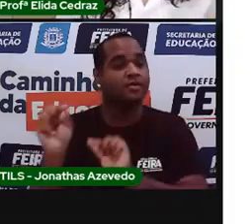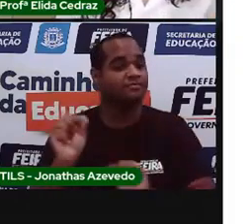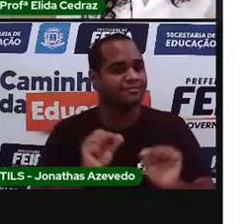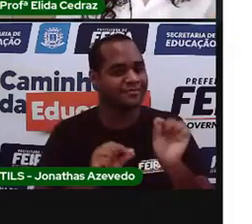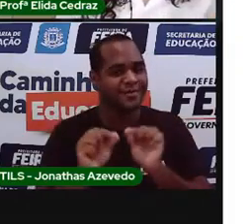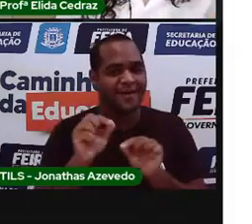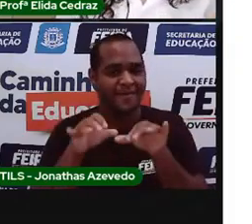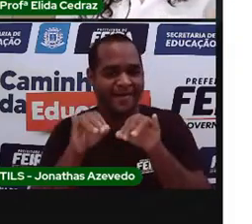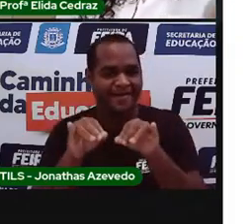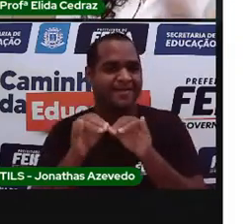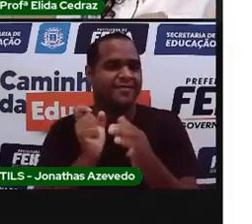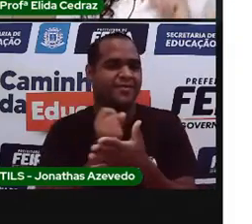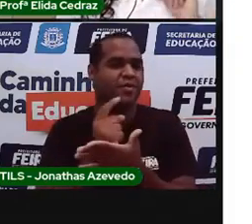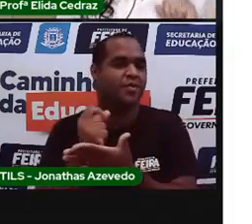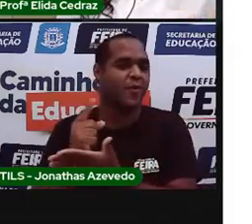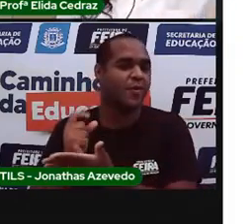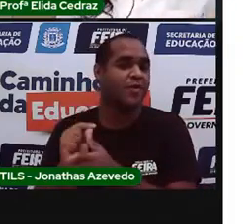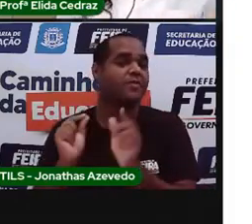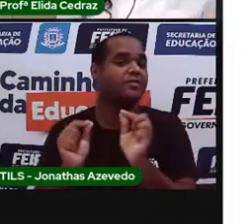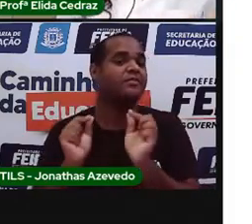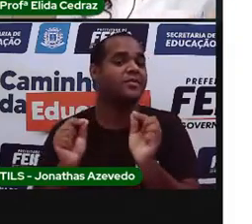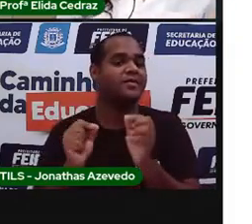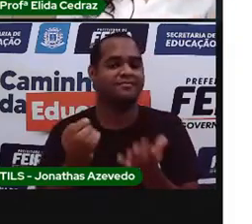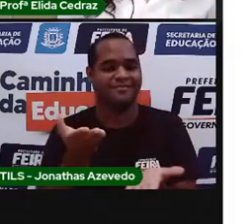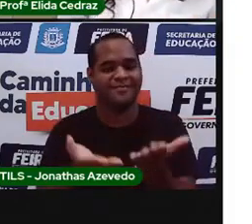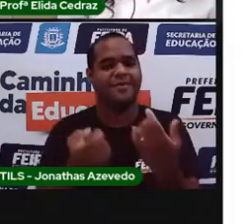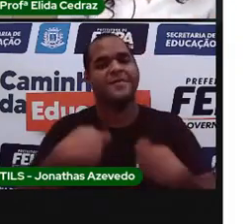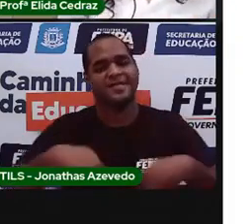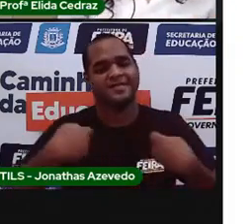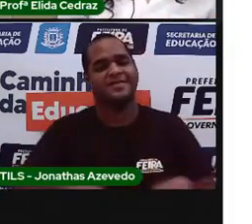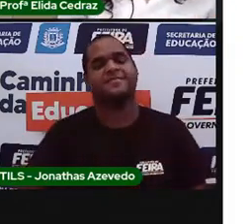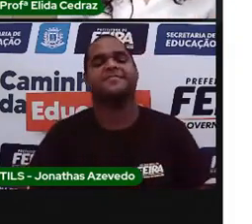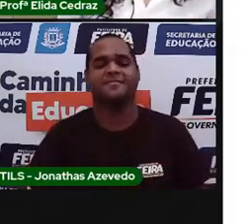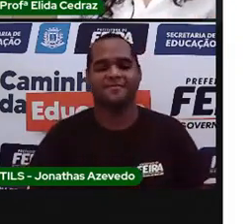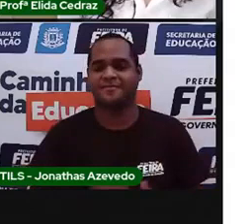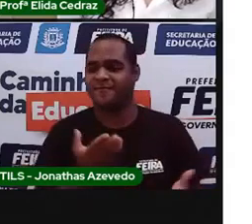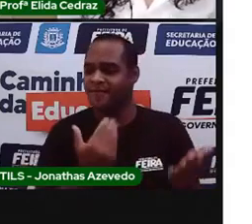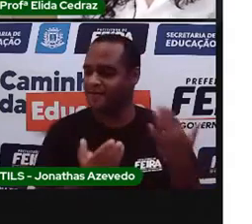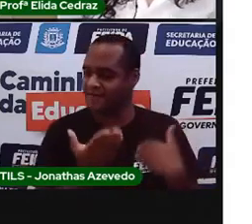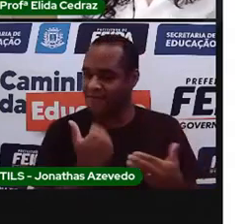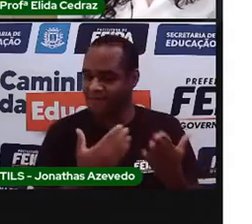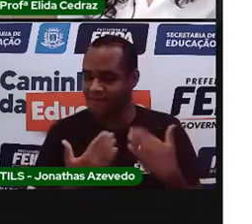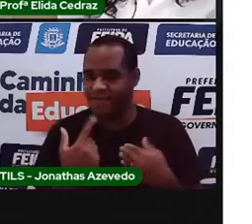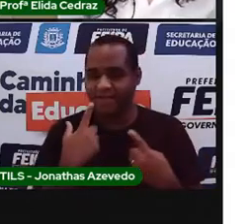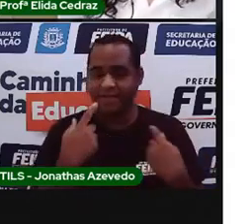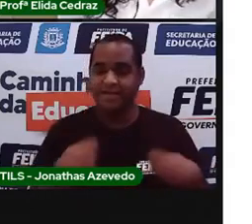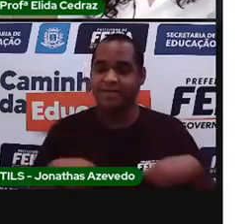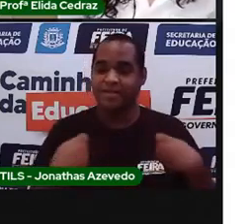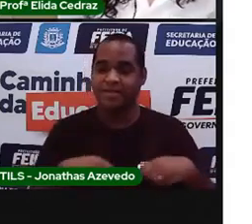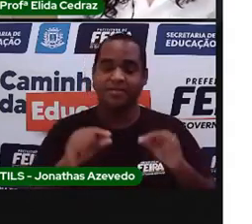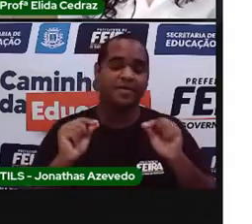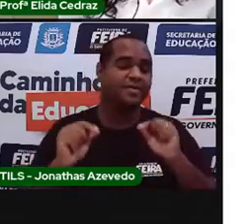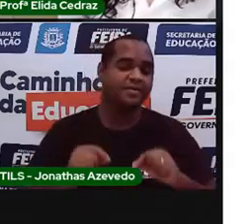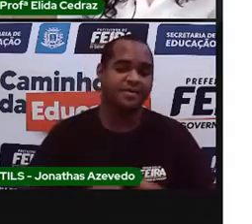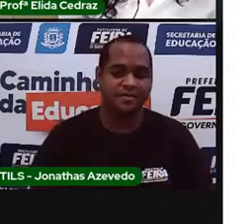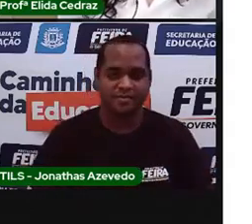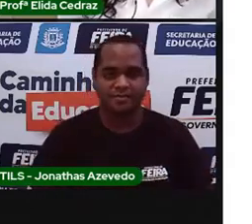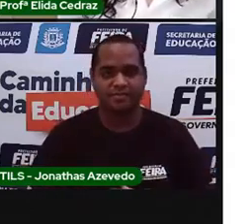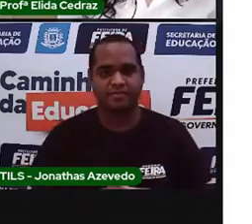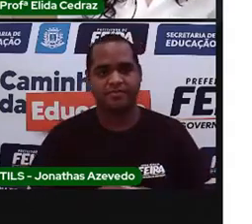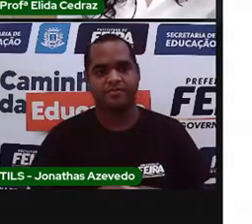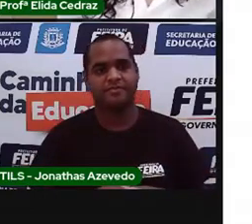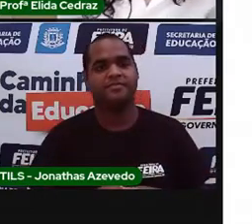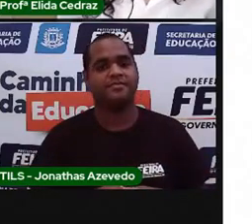gente compra no mercado que tem que passar por uma balança. Vamos lá? O que é que precisa passar numa balança no